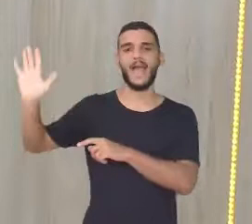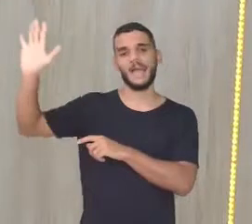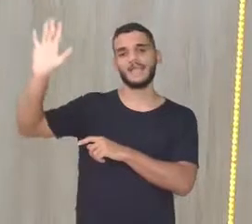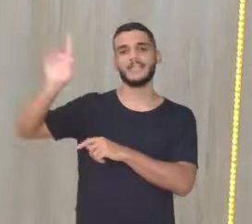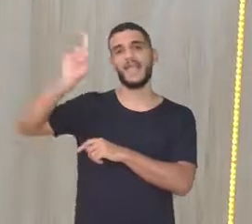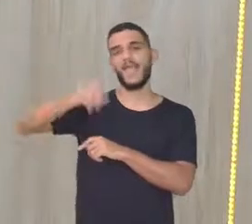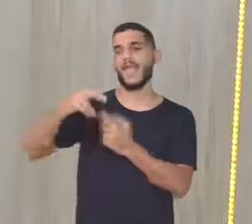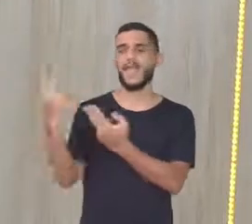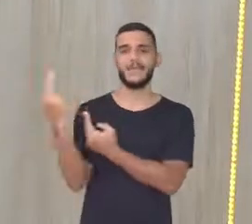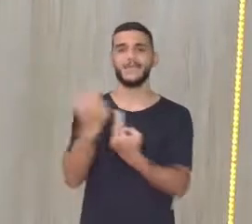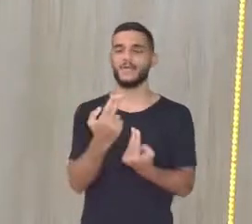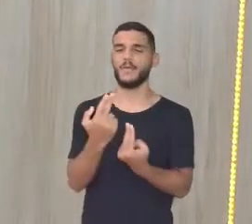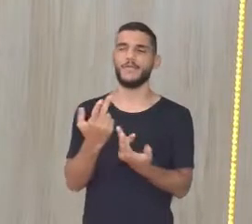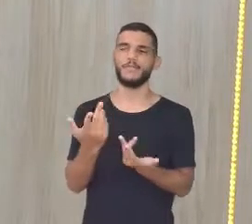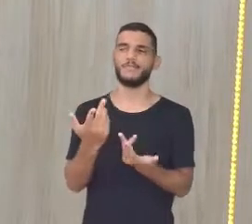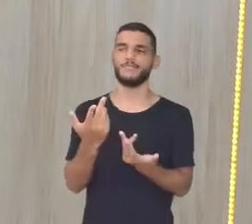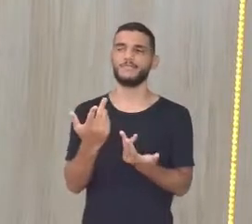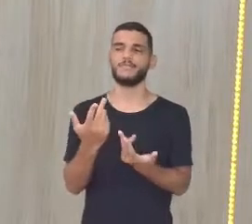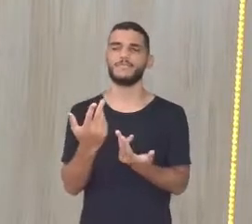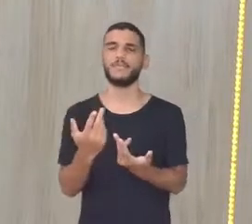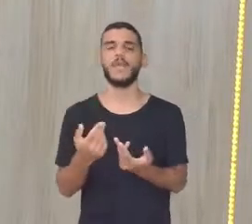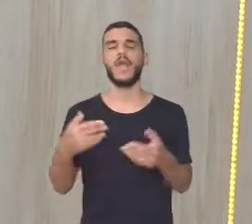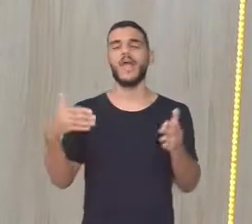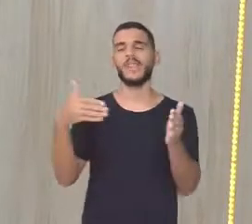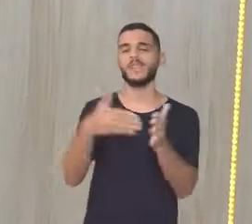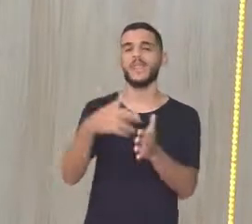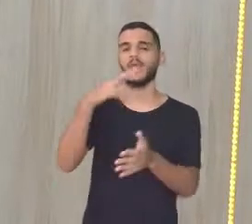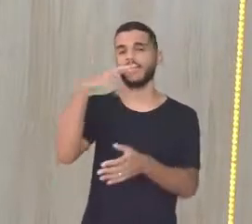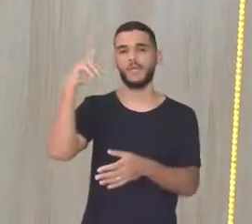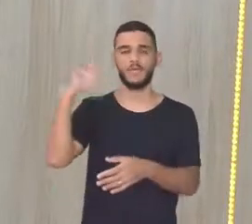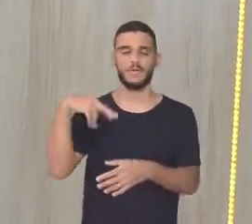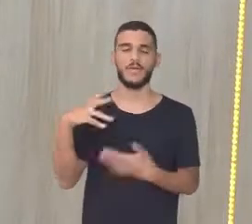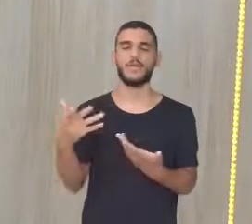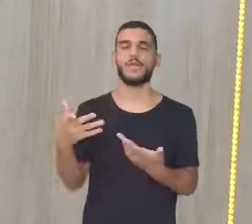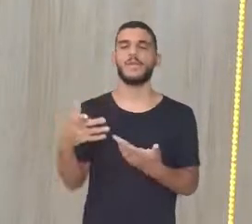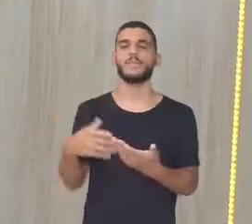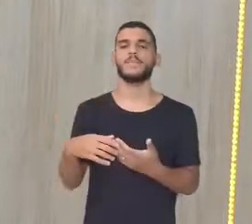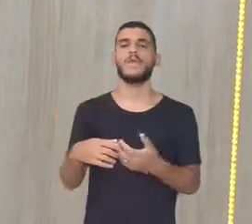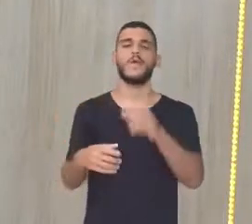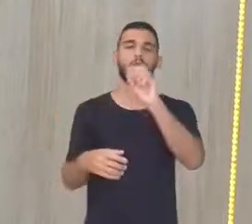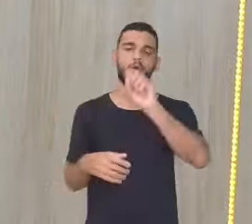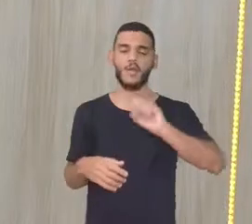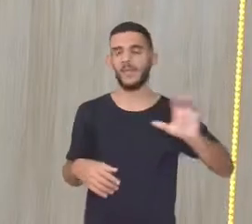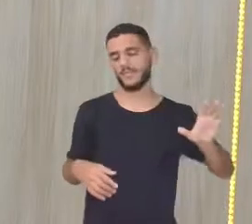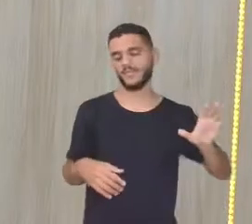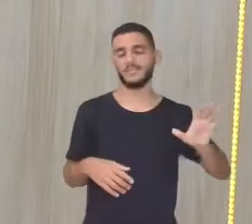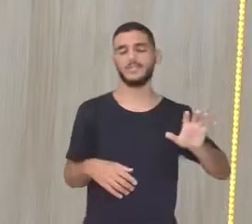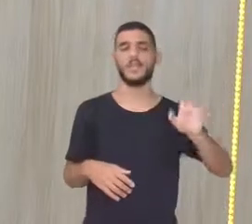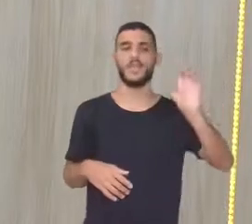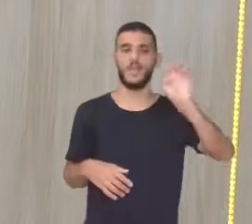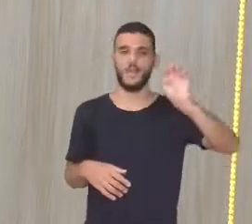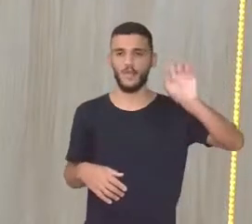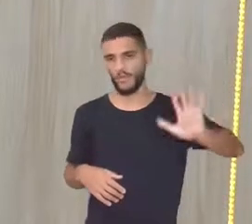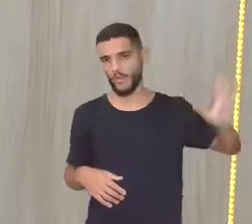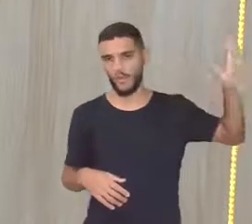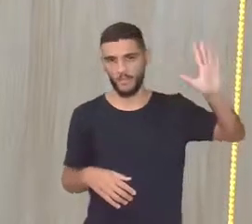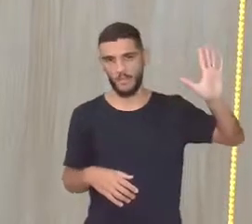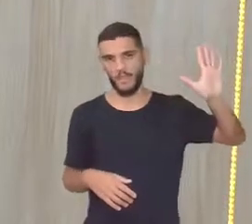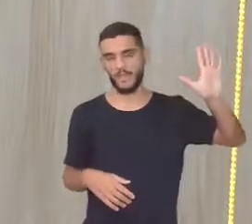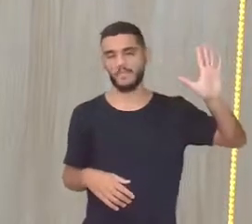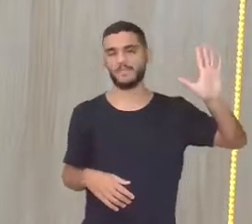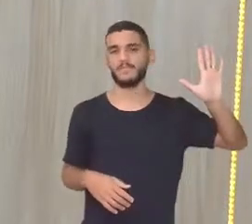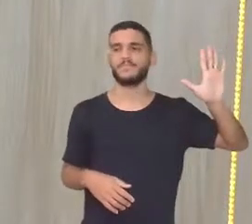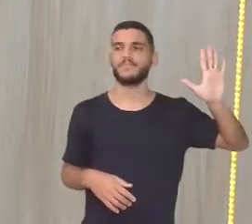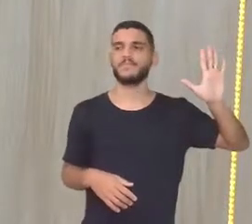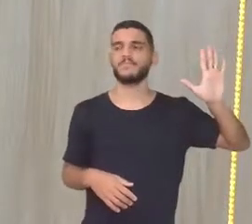só Mas até os montos rurais Na Rússia A parte oeste É a Europa Né? Ocidental E a Europa